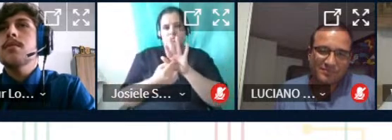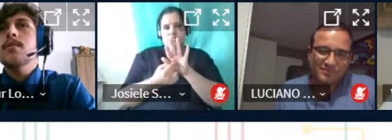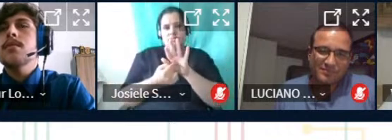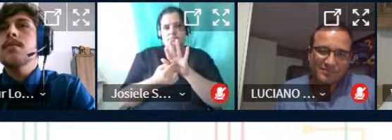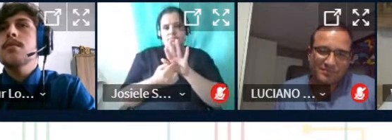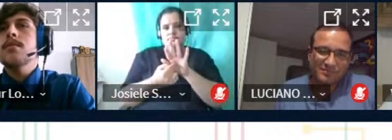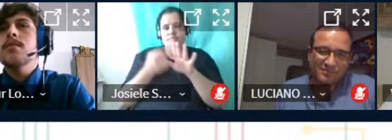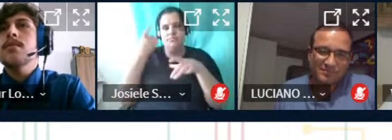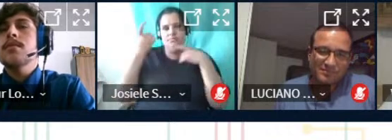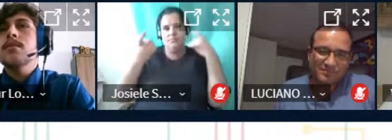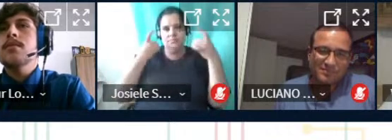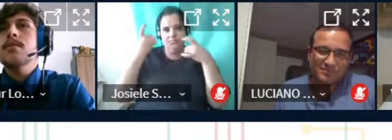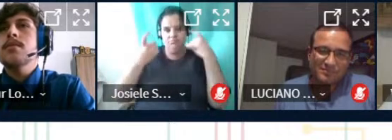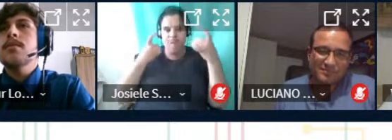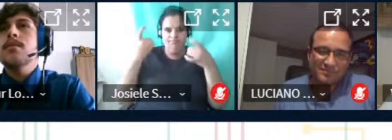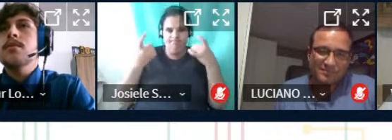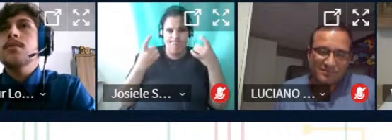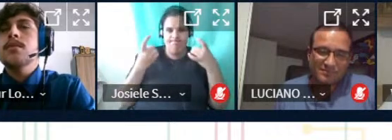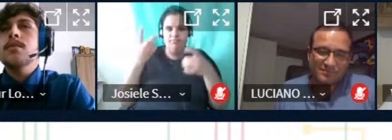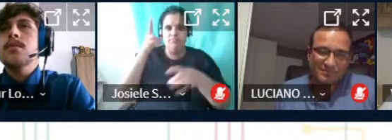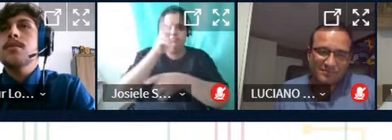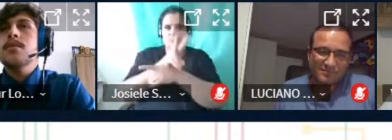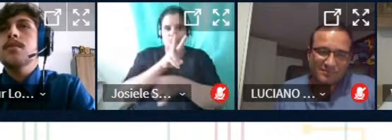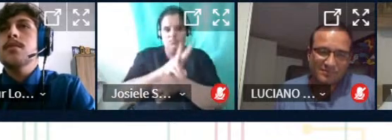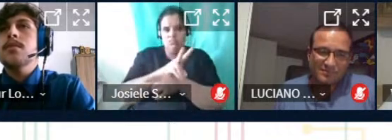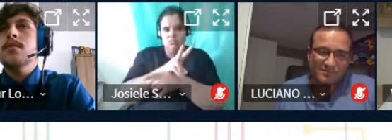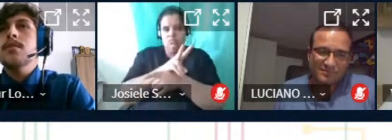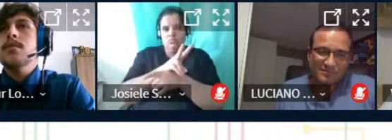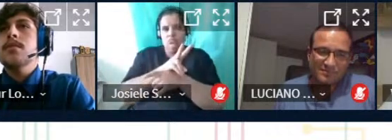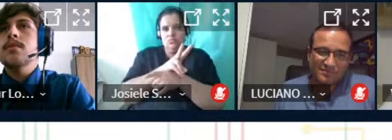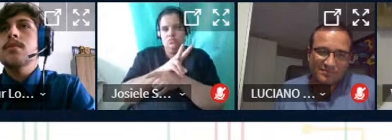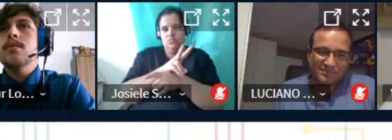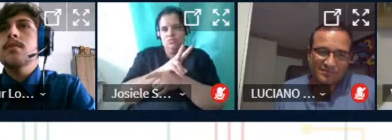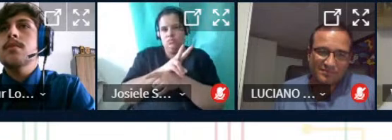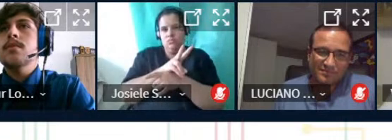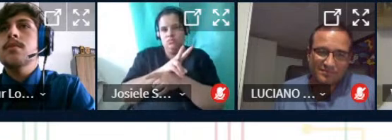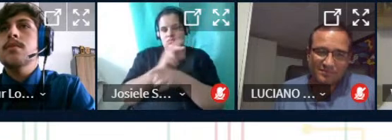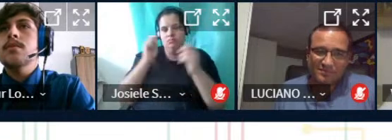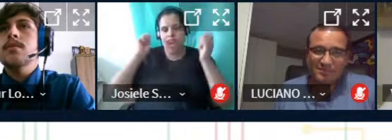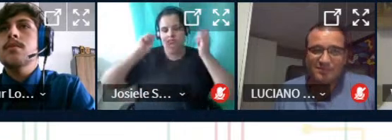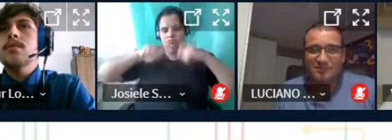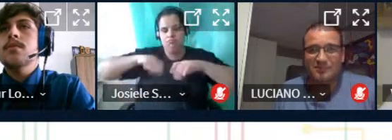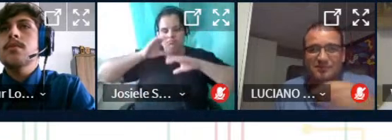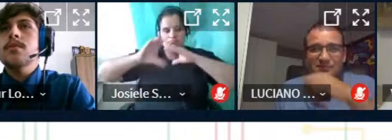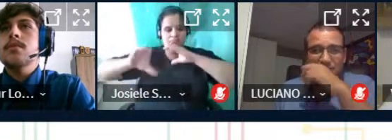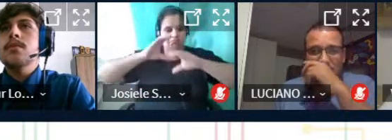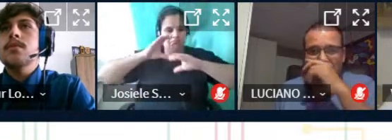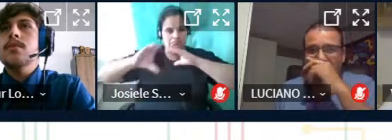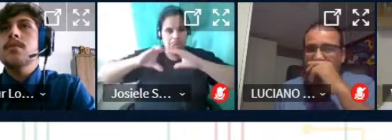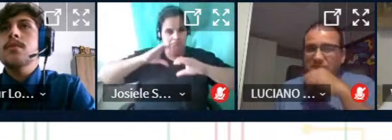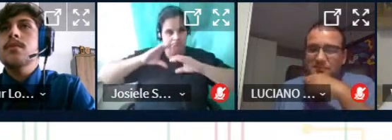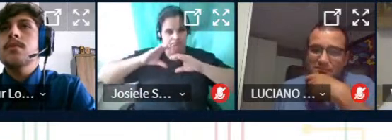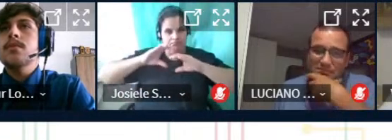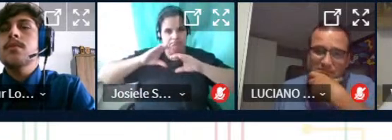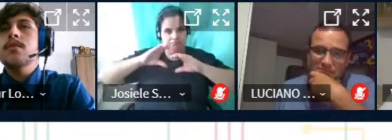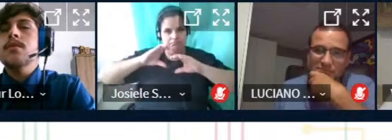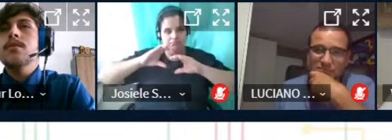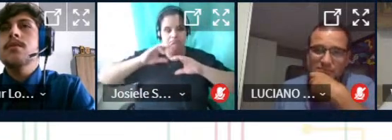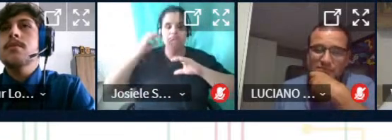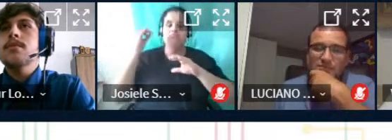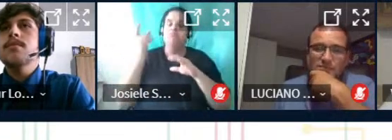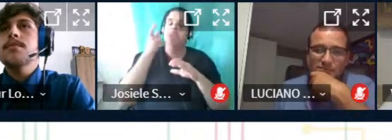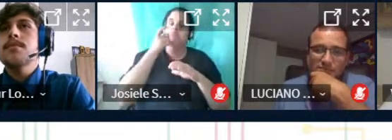preocupação a dedicação e se tornar um competente comunicador isso aí eu achei muito